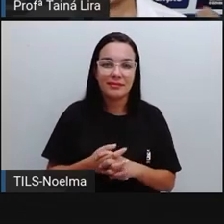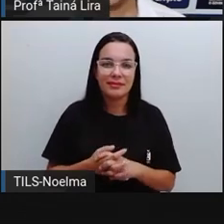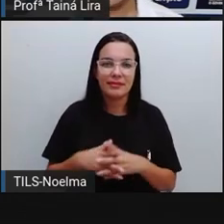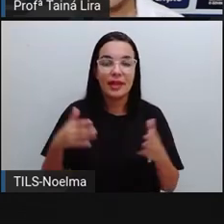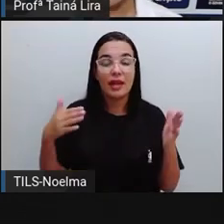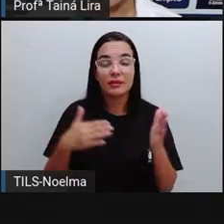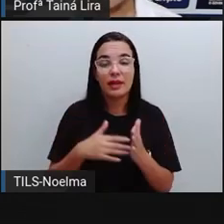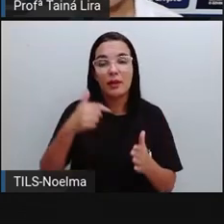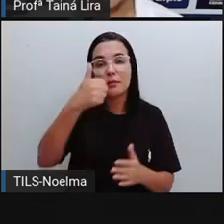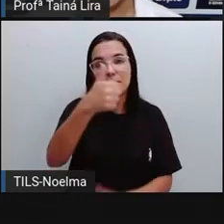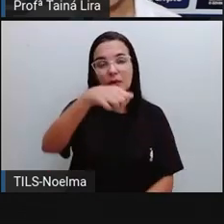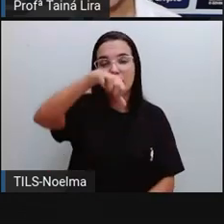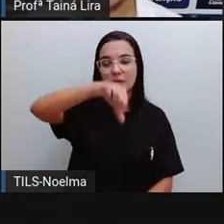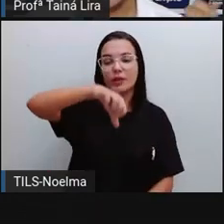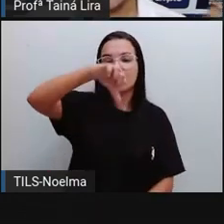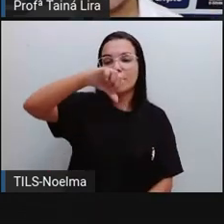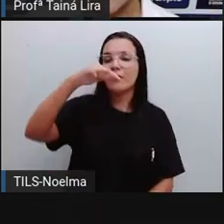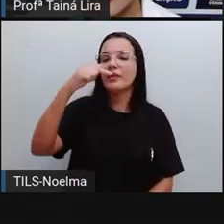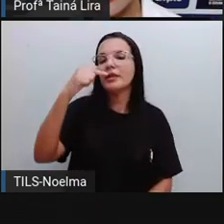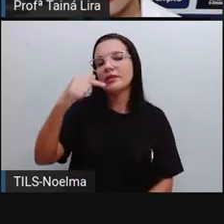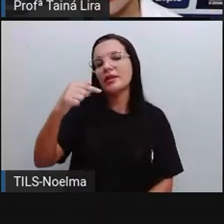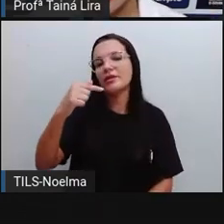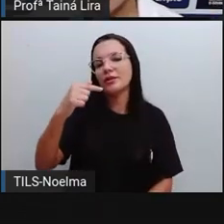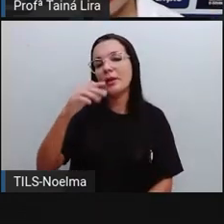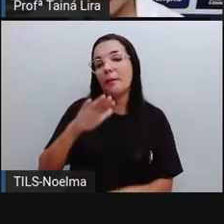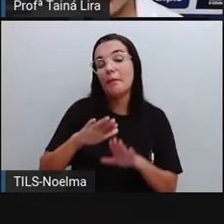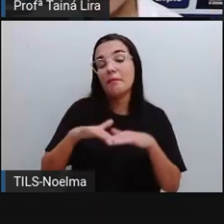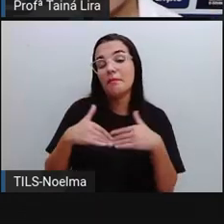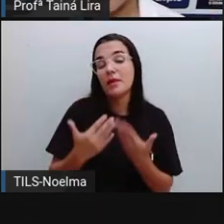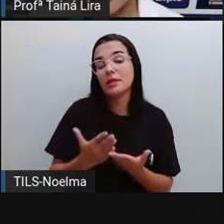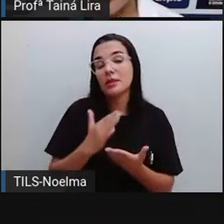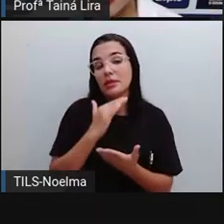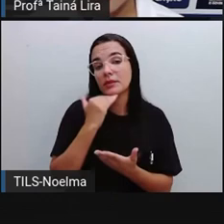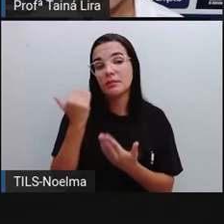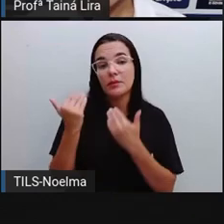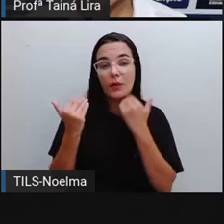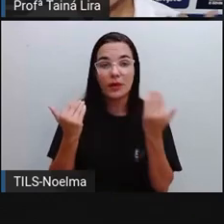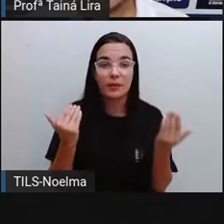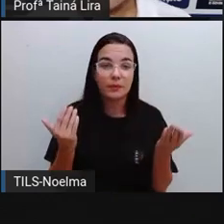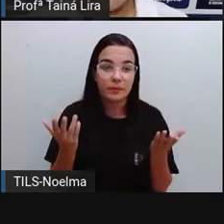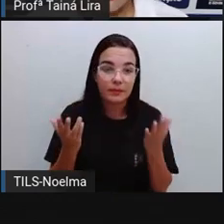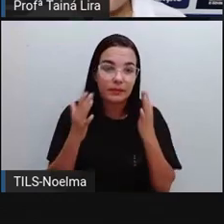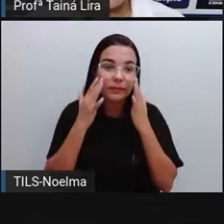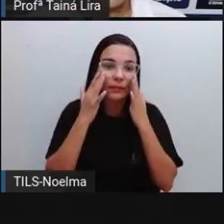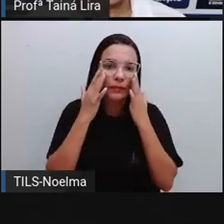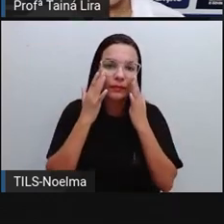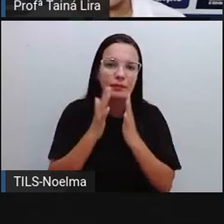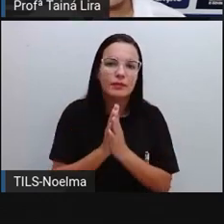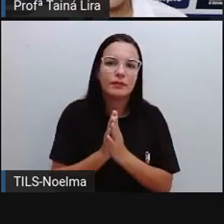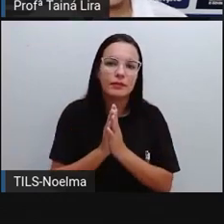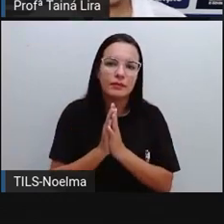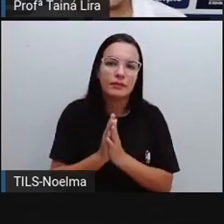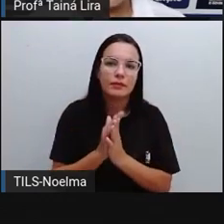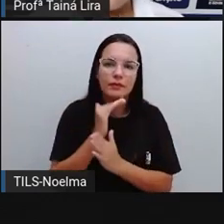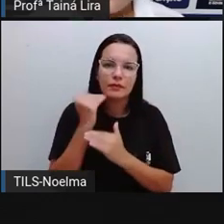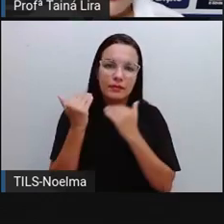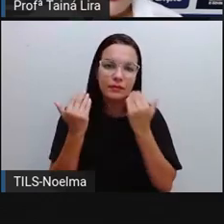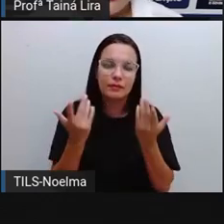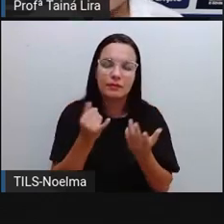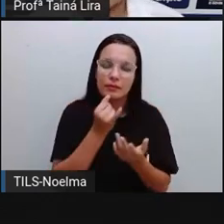E também foi prefeito, né? Ele venceu a eleição em 1996. Só que, infelizmente, ó, ele